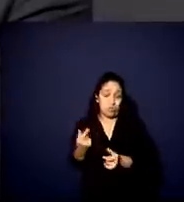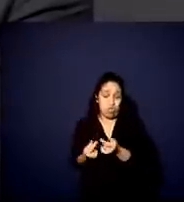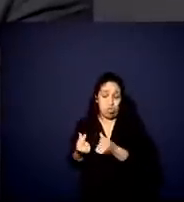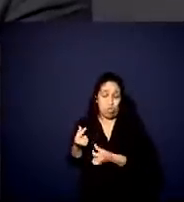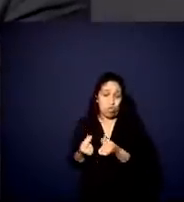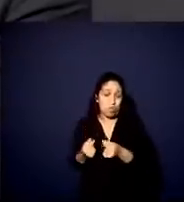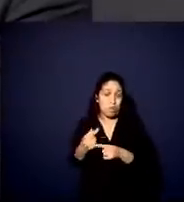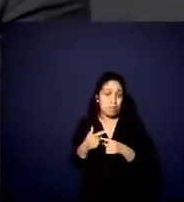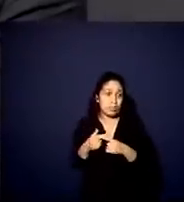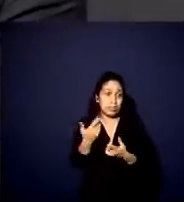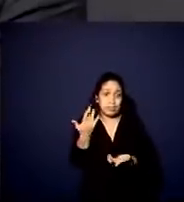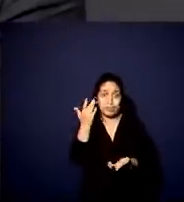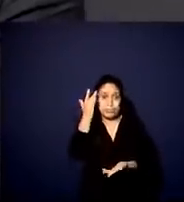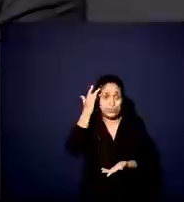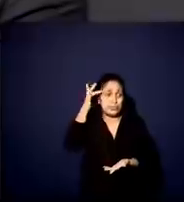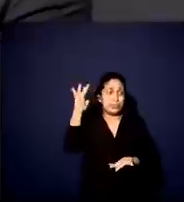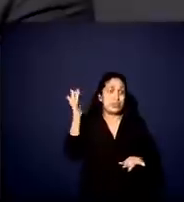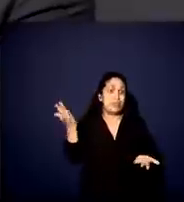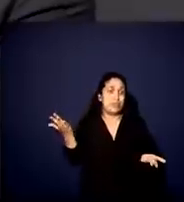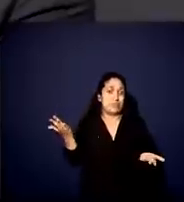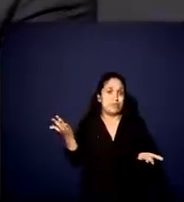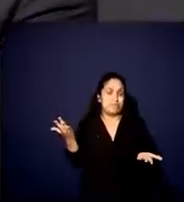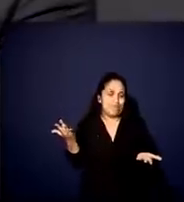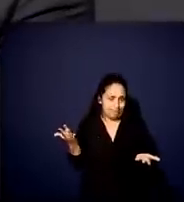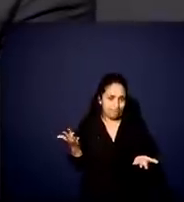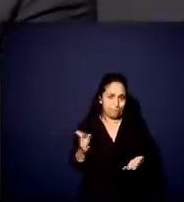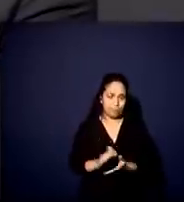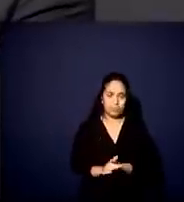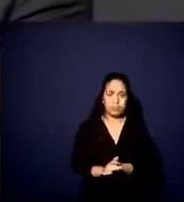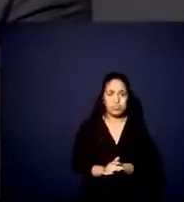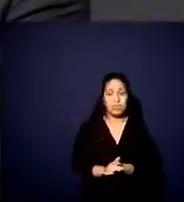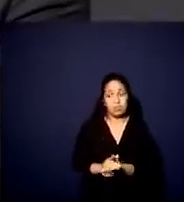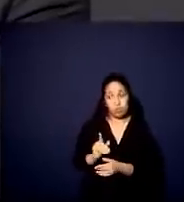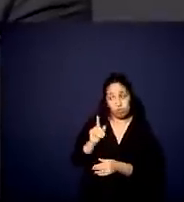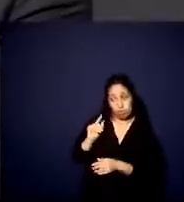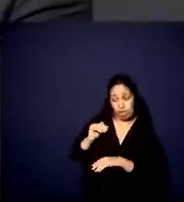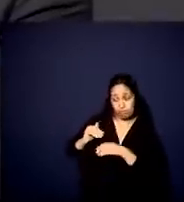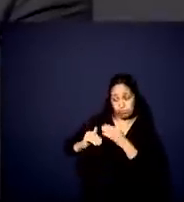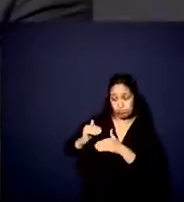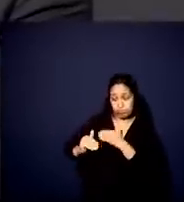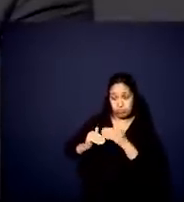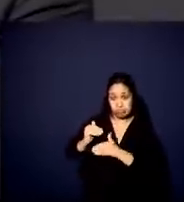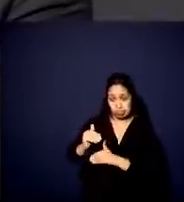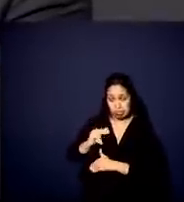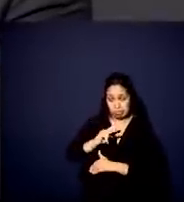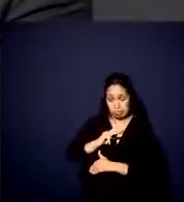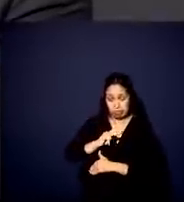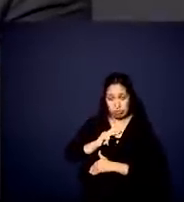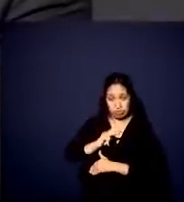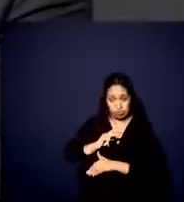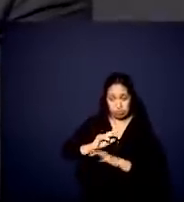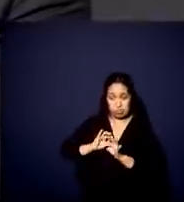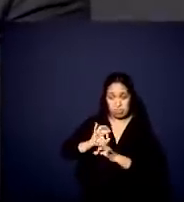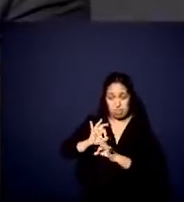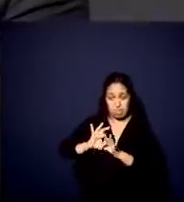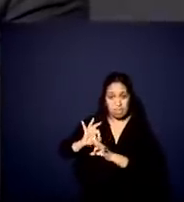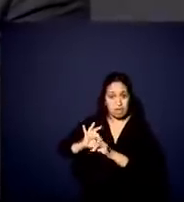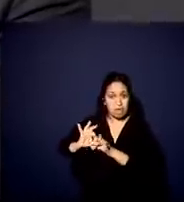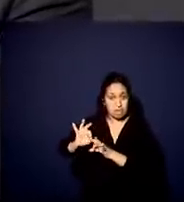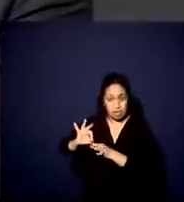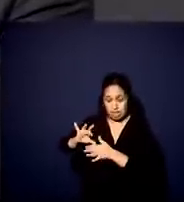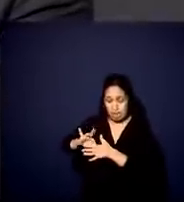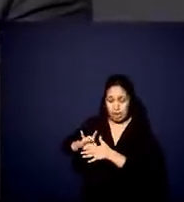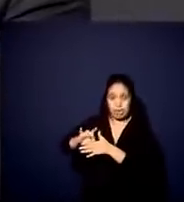dessa incerteza, dessa insegurança que desestimula. Então, nós conduzimos lá um processo de privatizações e de reformas com a